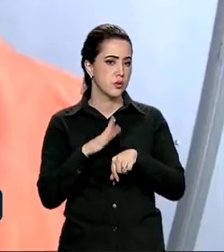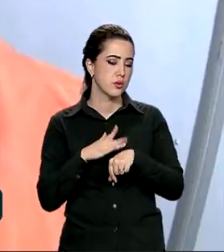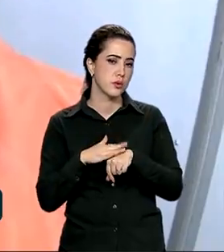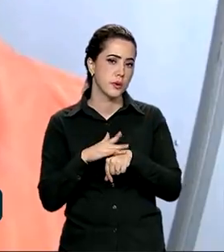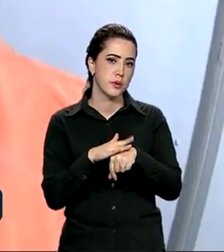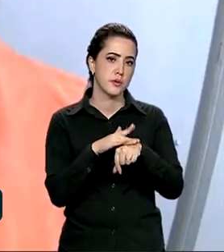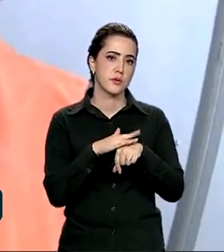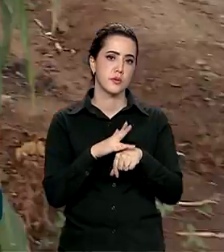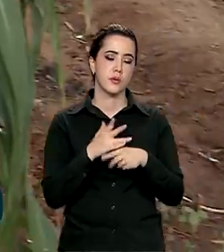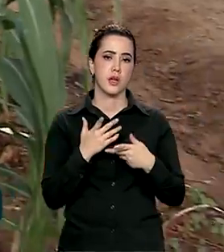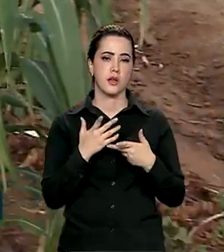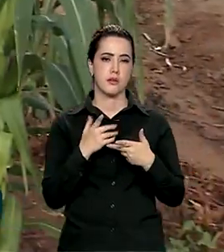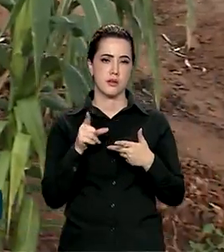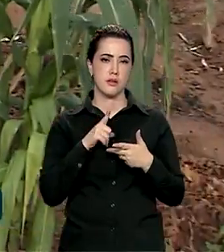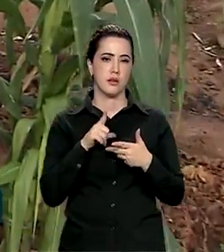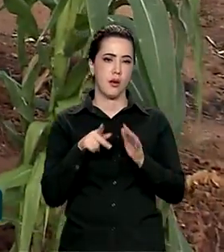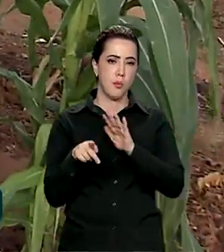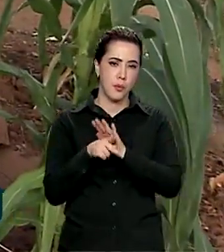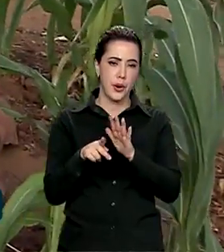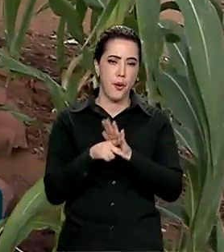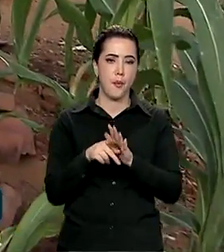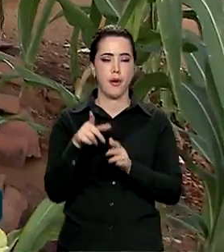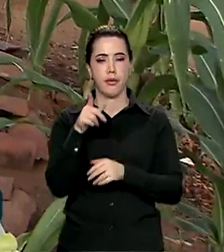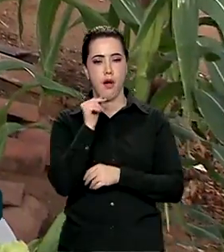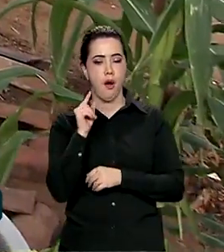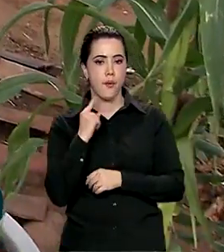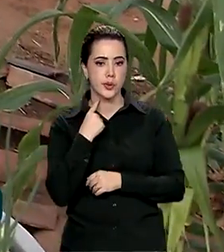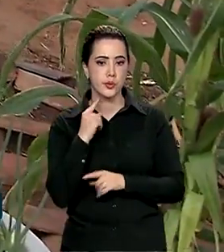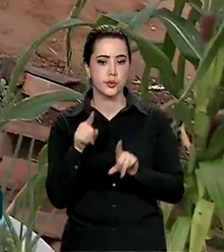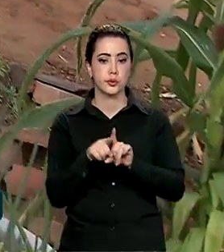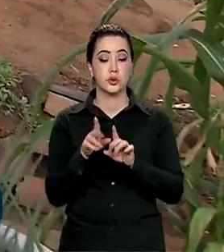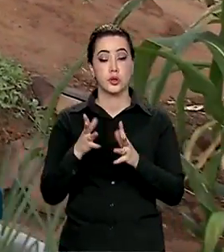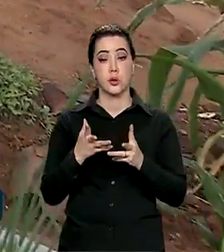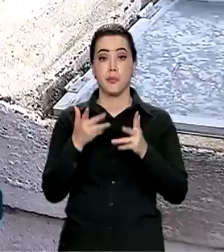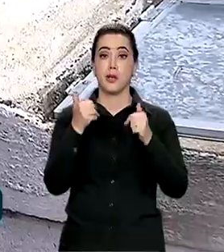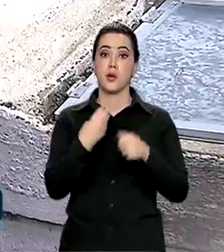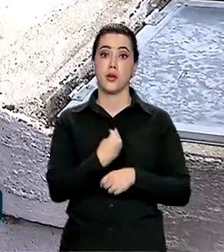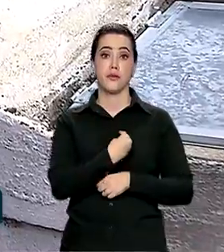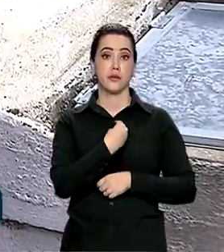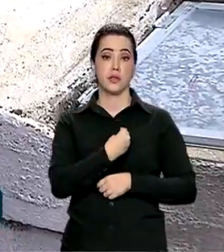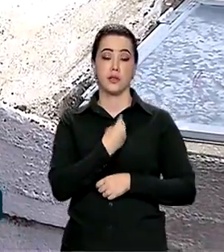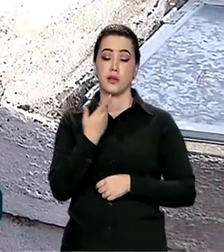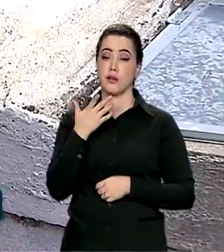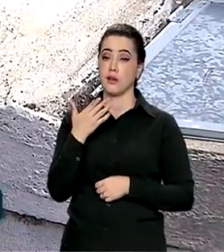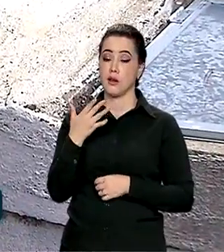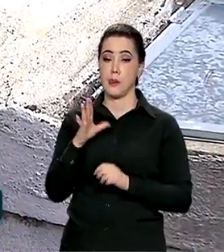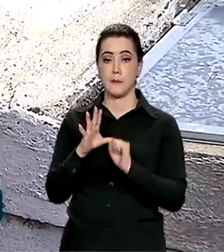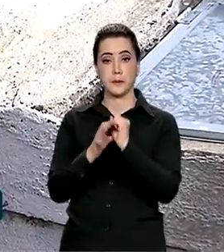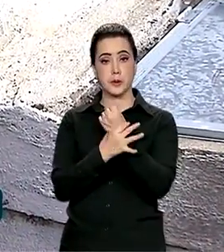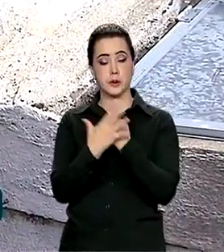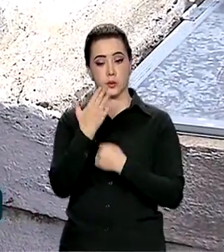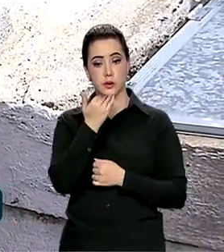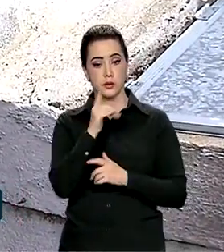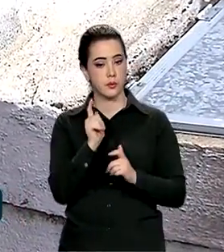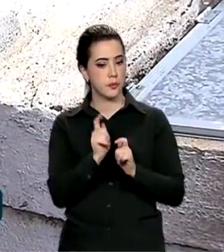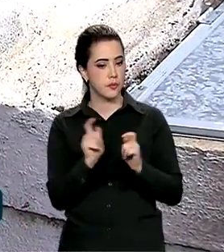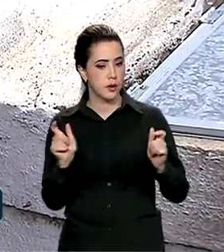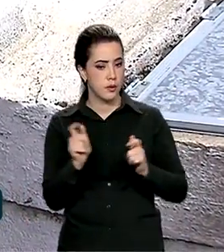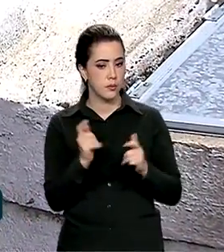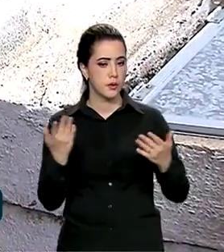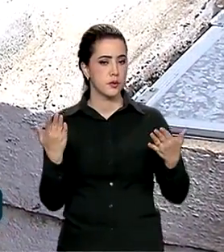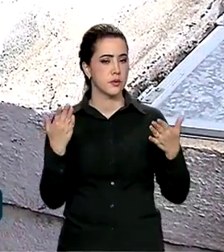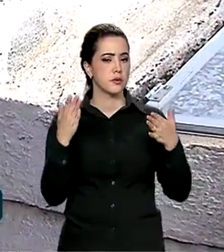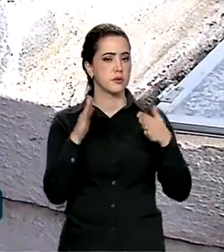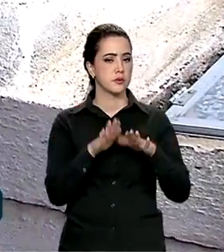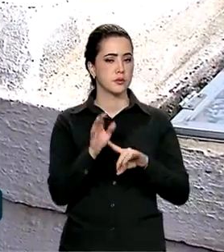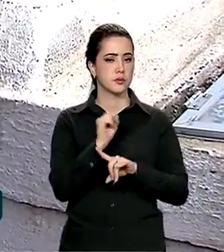veiculação hídrica, melhoria da segurança alimentar dessas famílias, aumento da inclusão